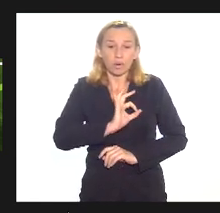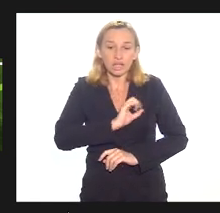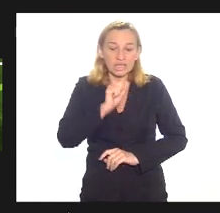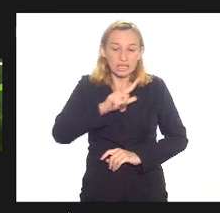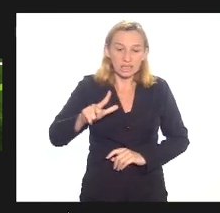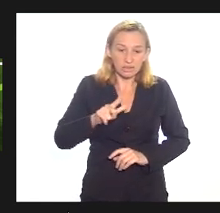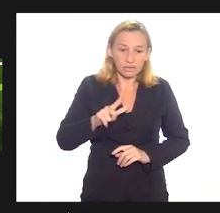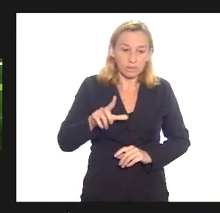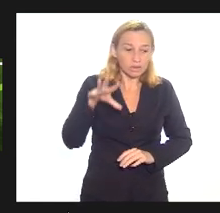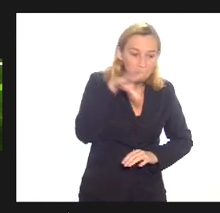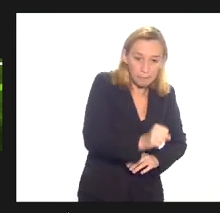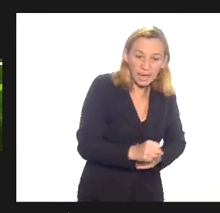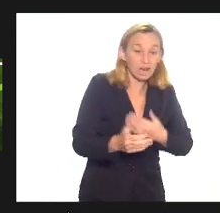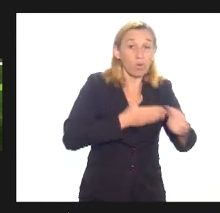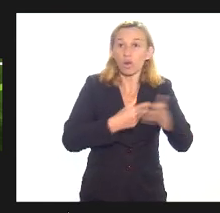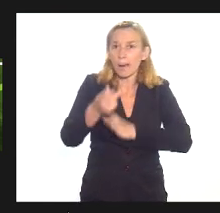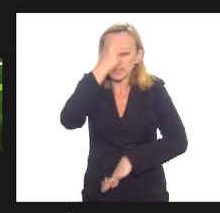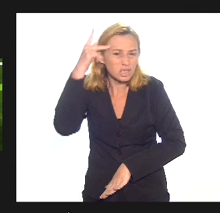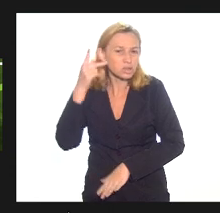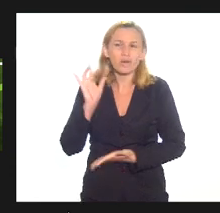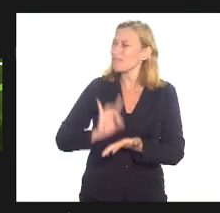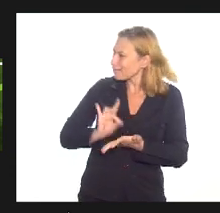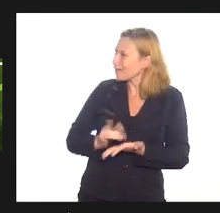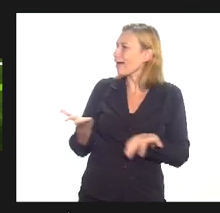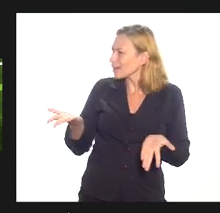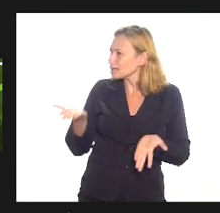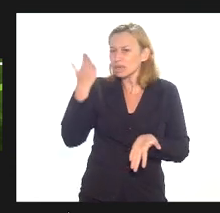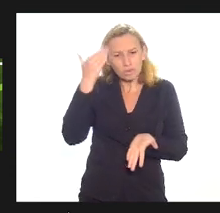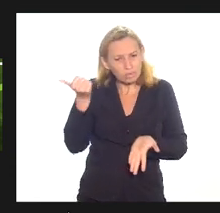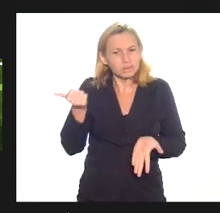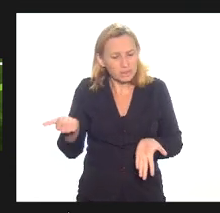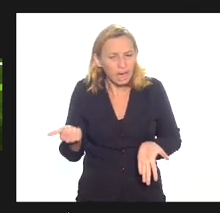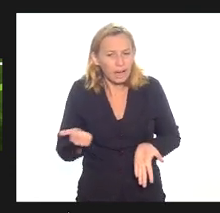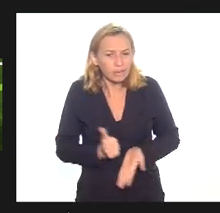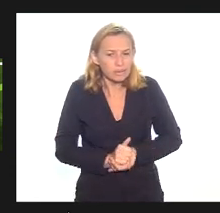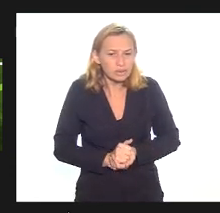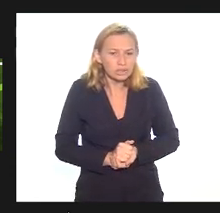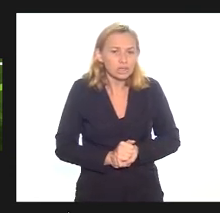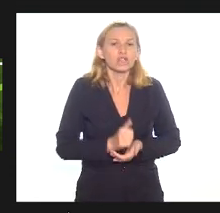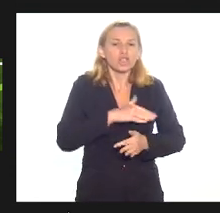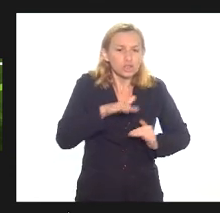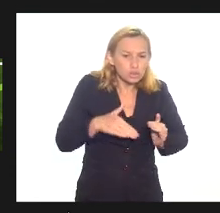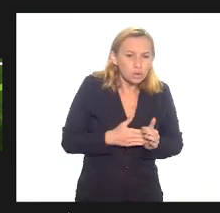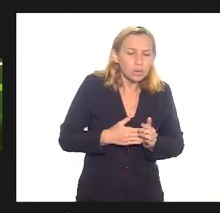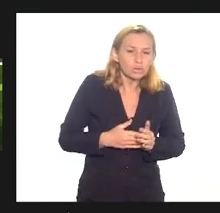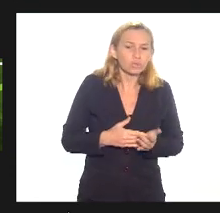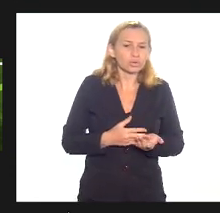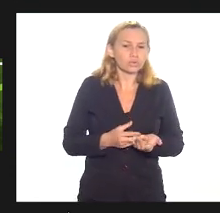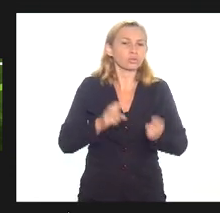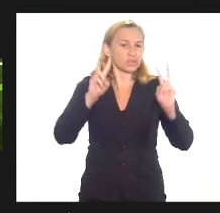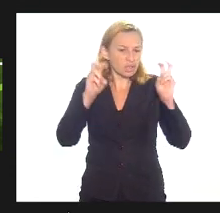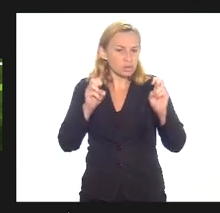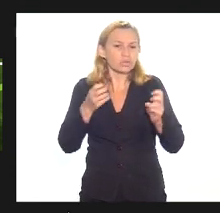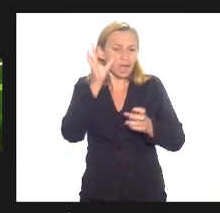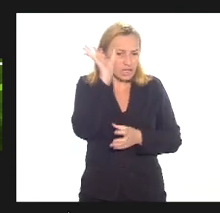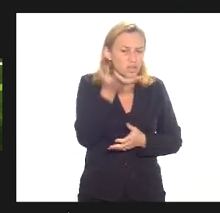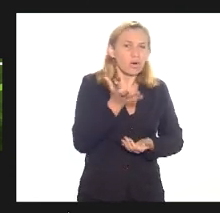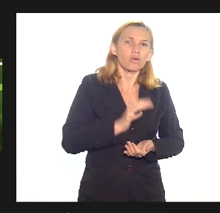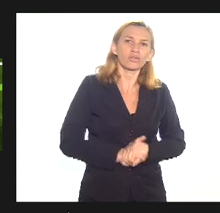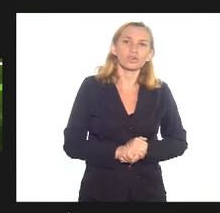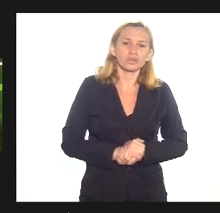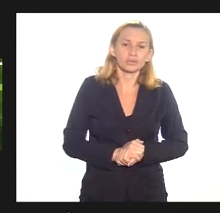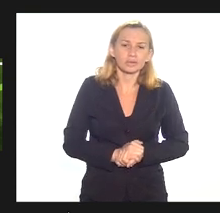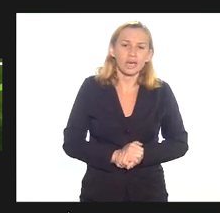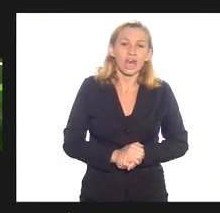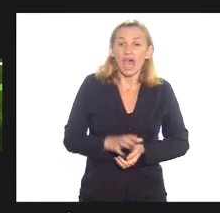pega qualquer um isso é verdade todo mundo sabe o trabalho que foi feito no menino Henri todos os casos de repercussão ela resolve ah